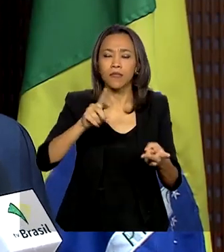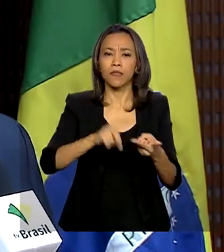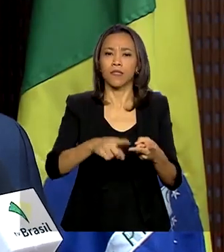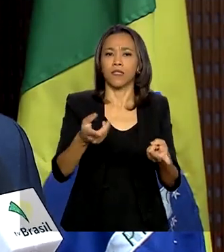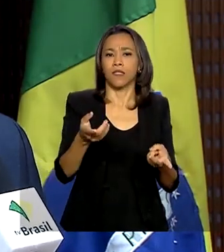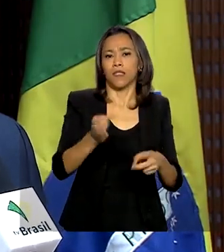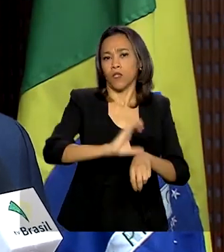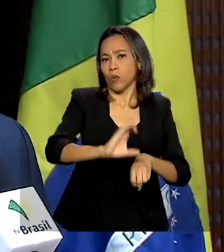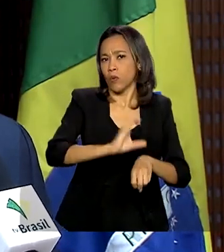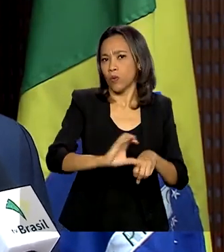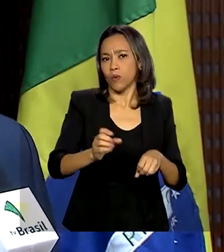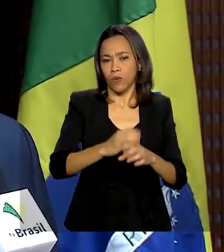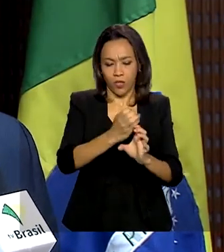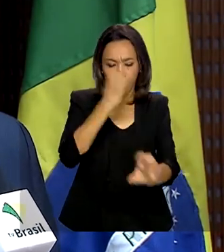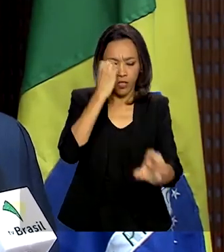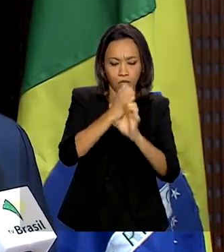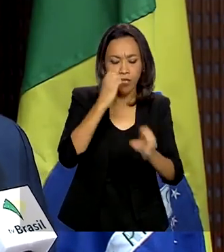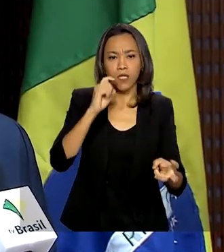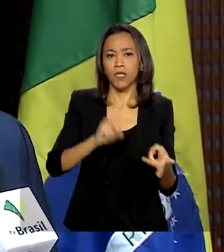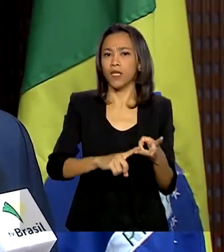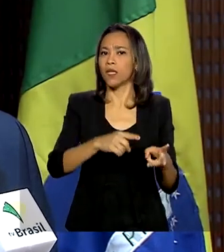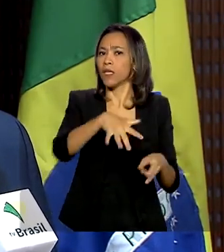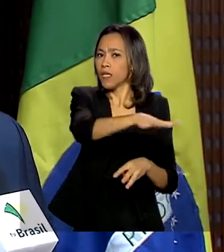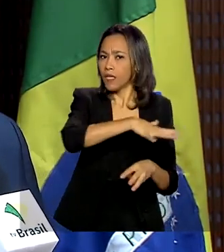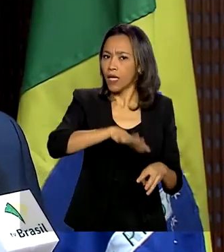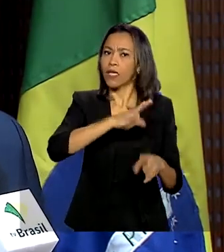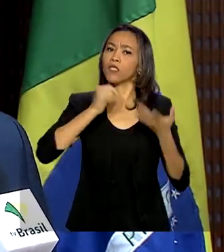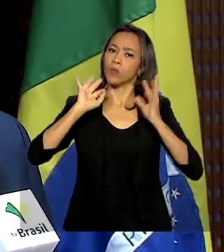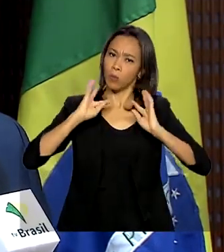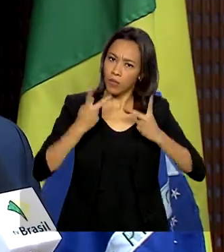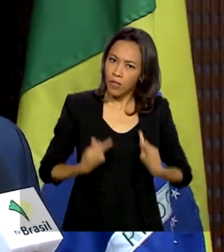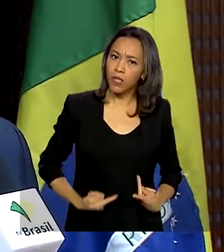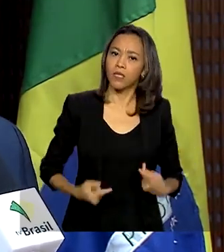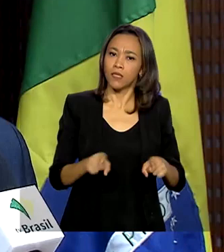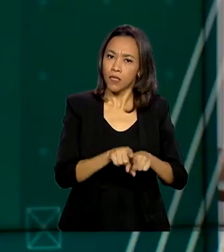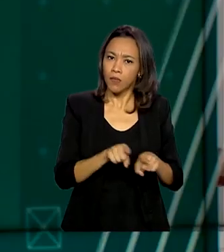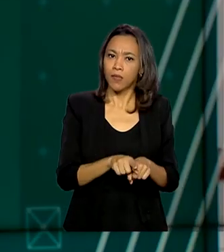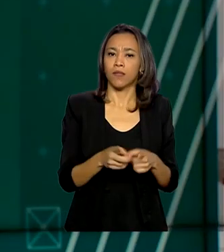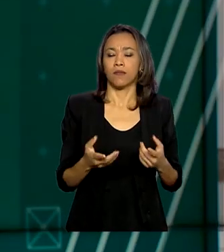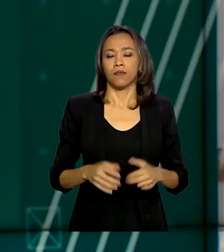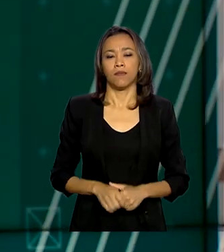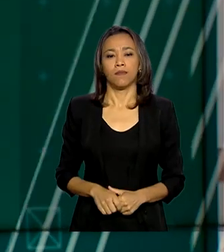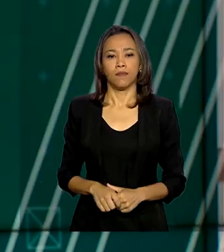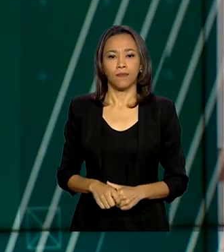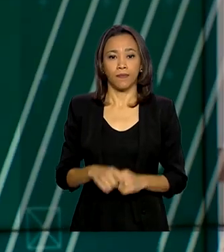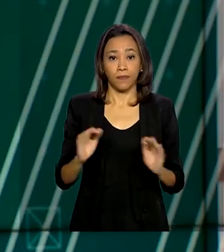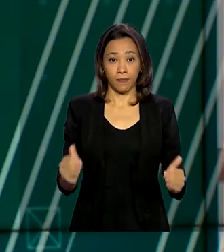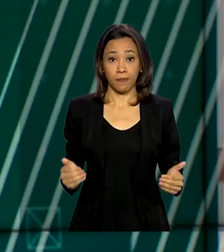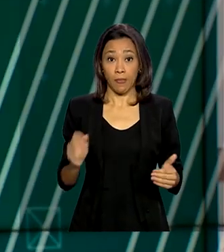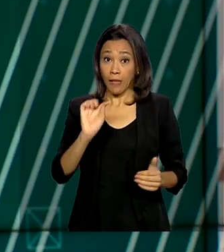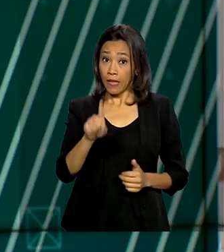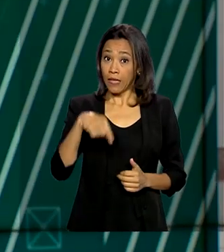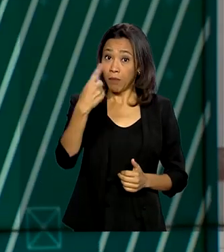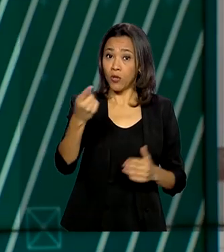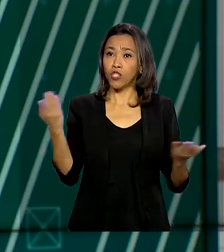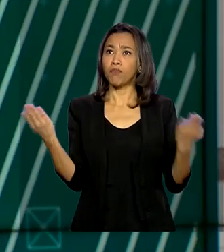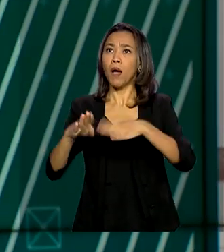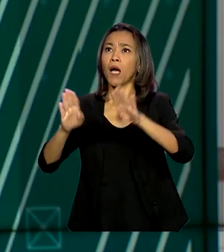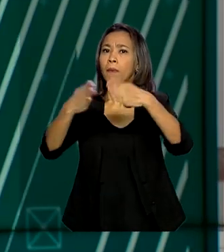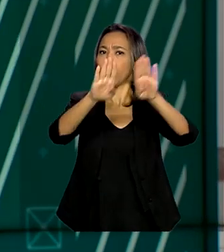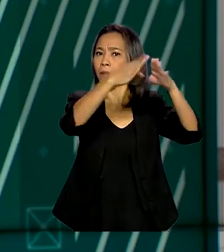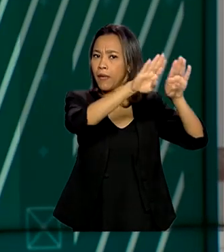cursos melhor avaliados, mesmo de humanas, sim, estamos ampliando. Depois de fechar as fronteiras